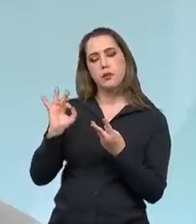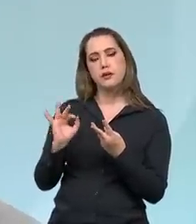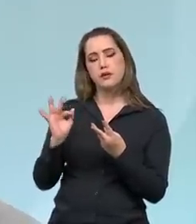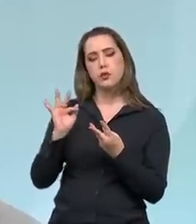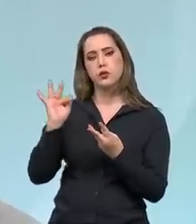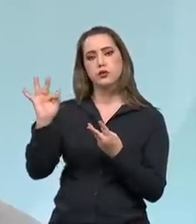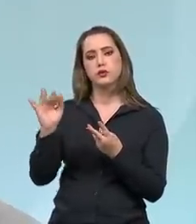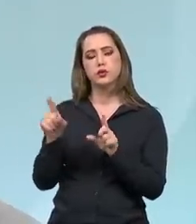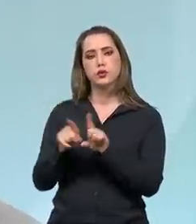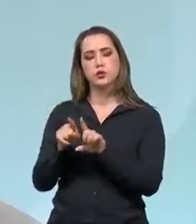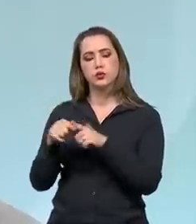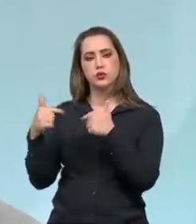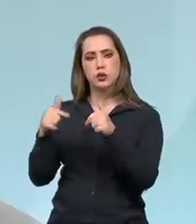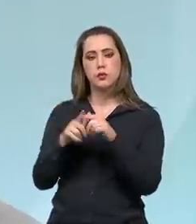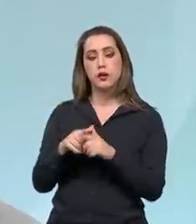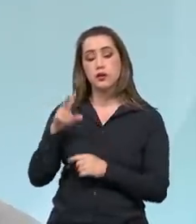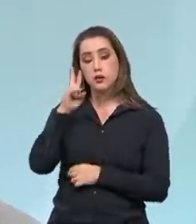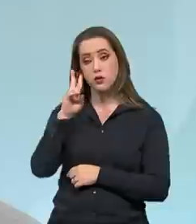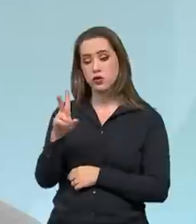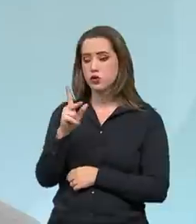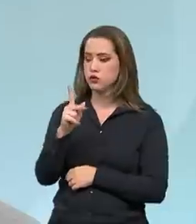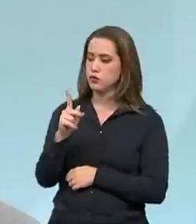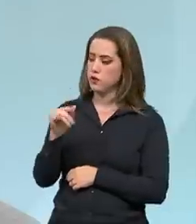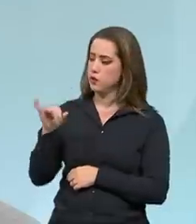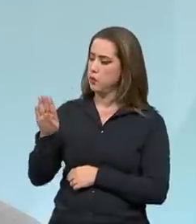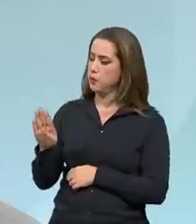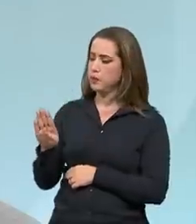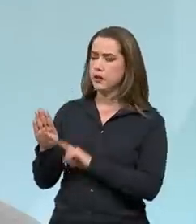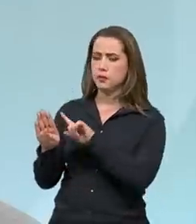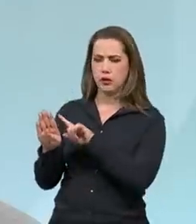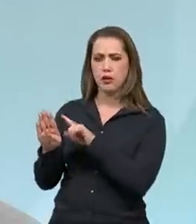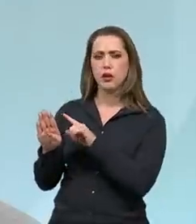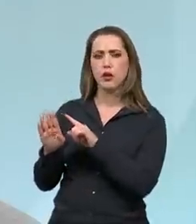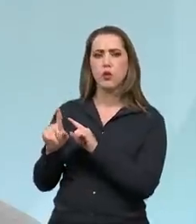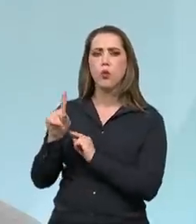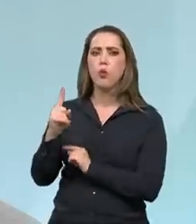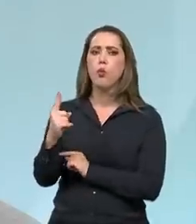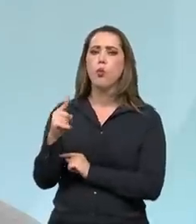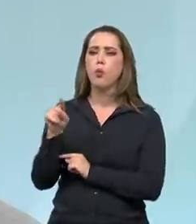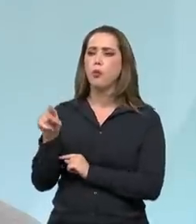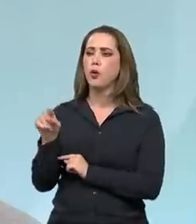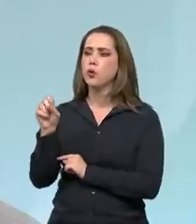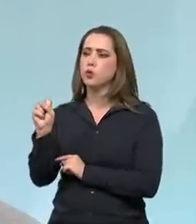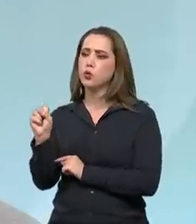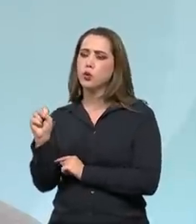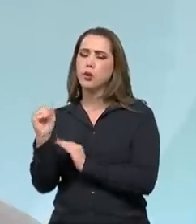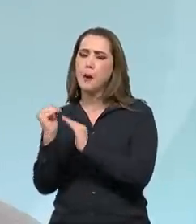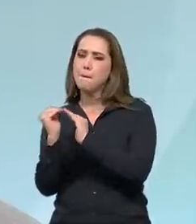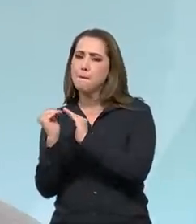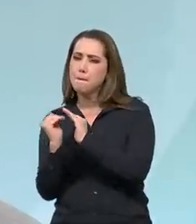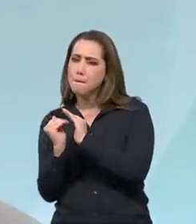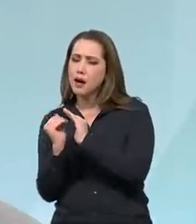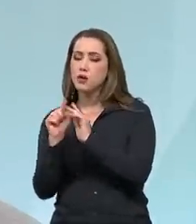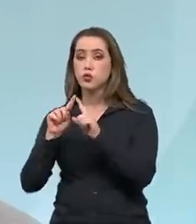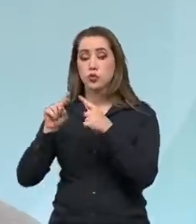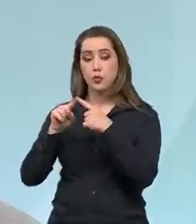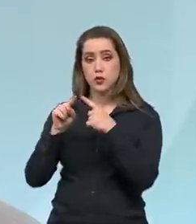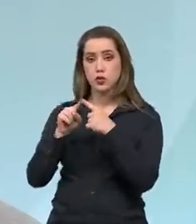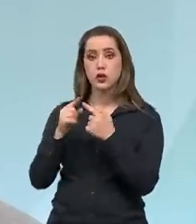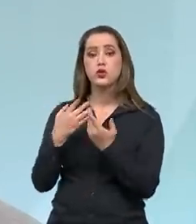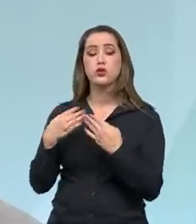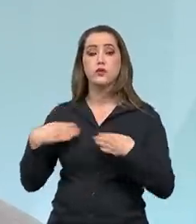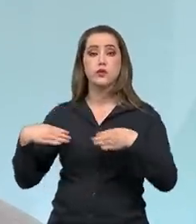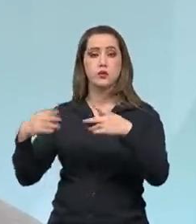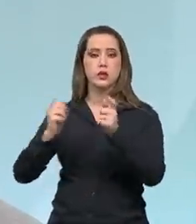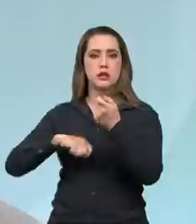Então, IPEA, na verdade, ele revisou o crescimento do PIB para 1,8. Está um pouquinho abaixo ainda da previsão do